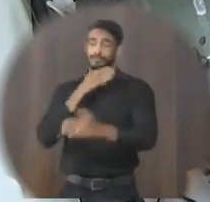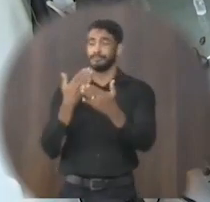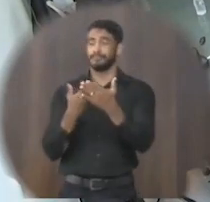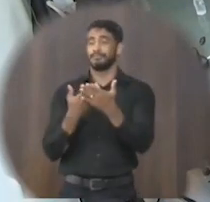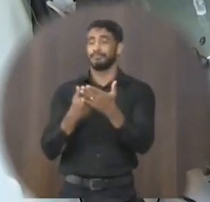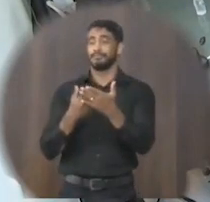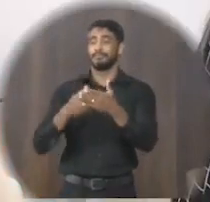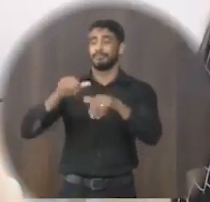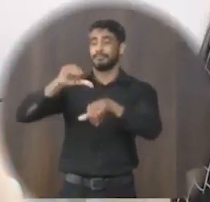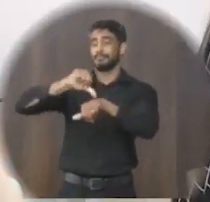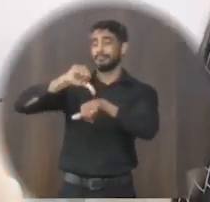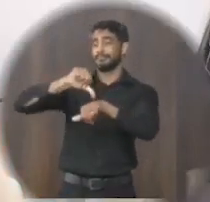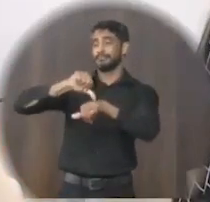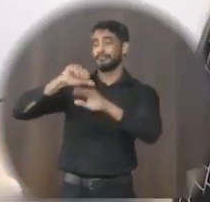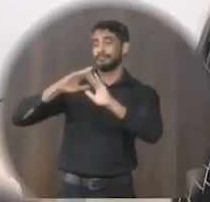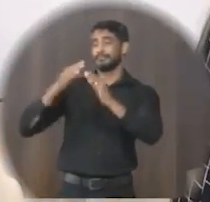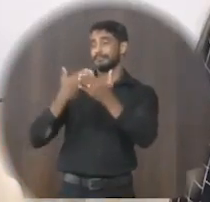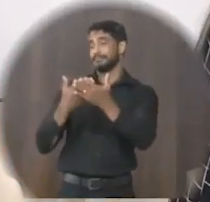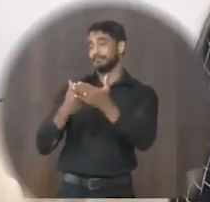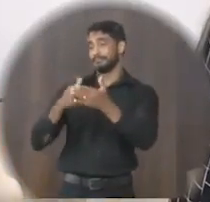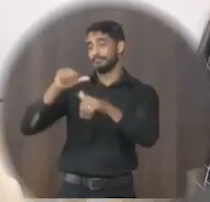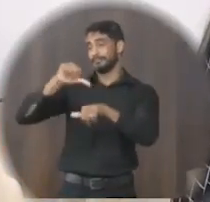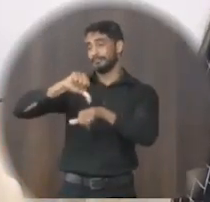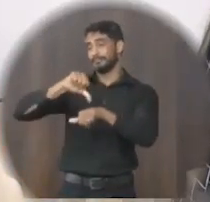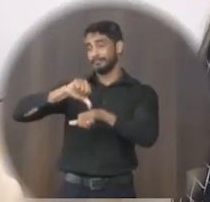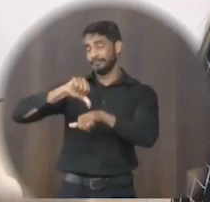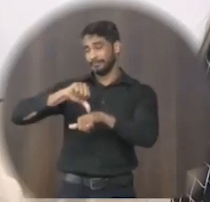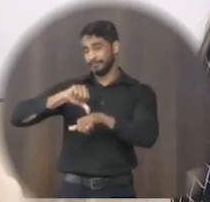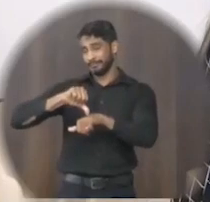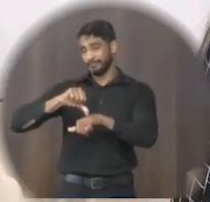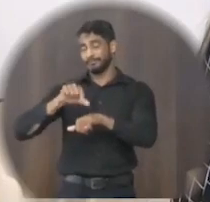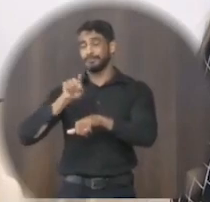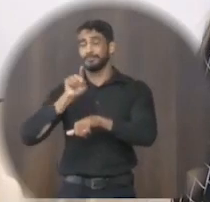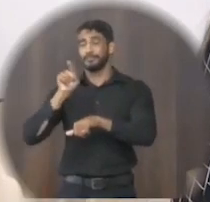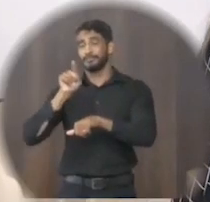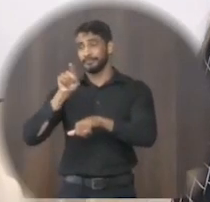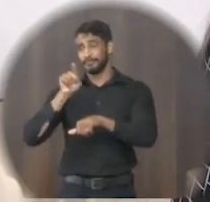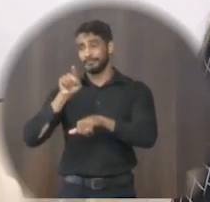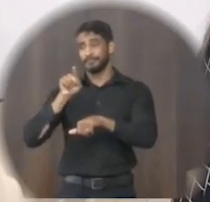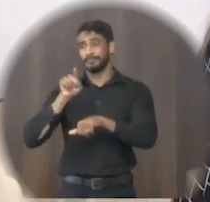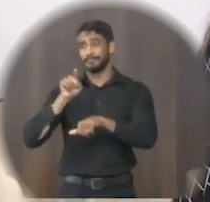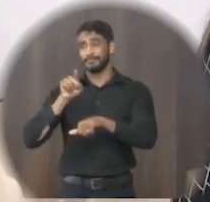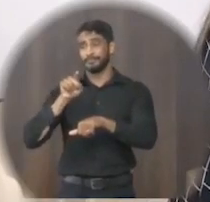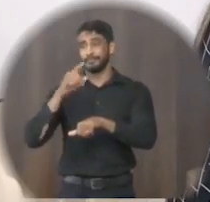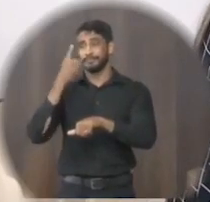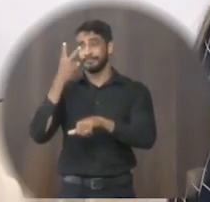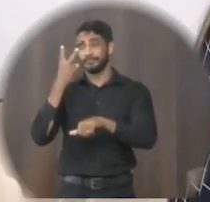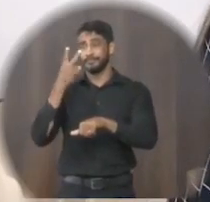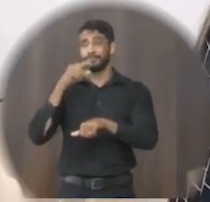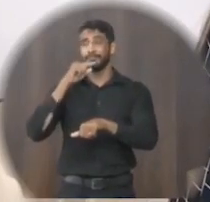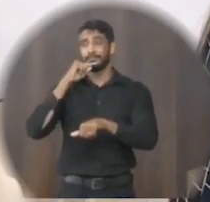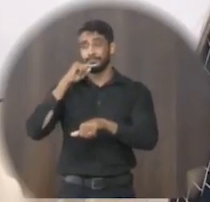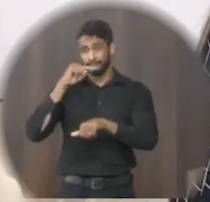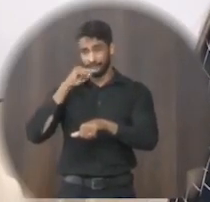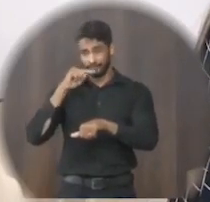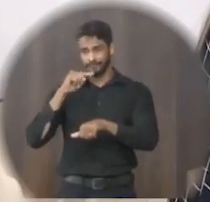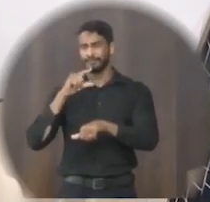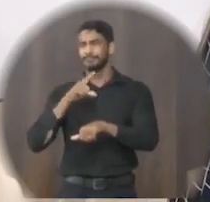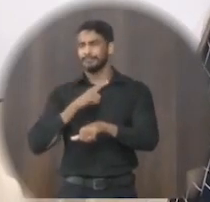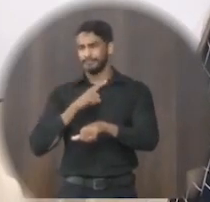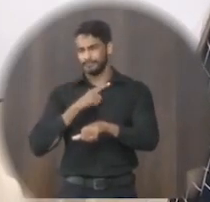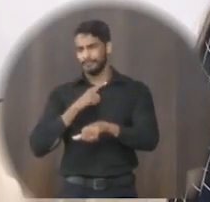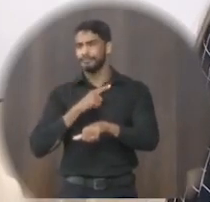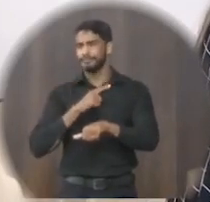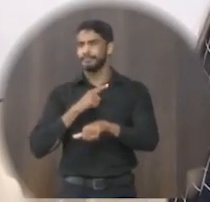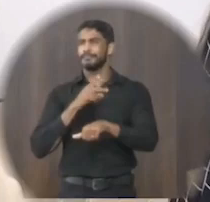no centro nas escolas do centro e eles ficaram mais de duas semanas tem uma reportagem no